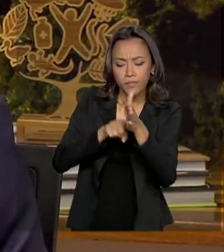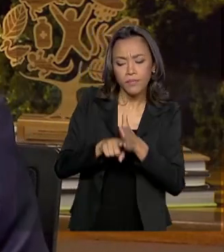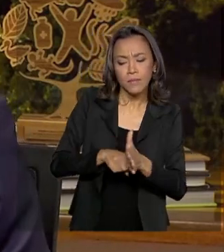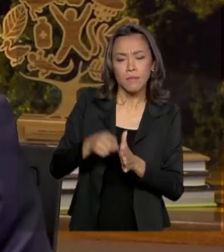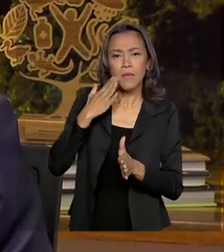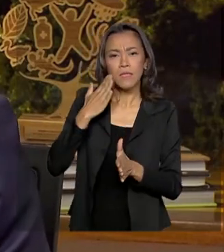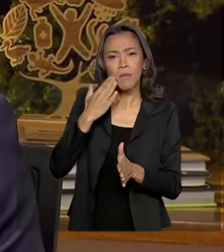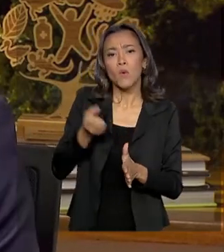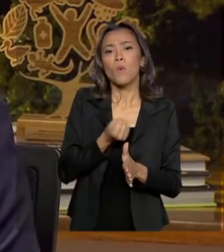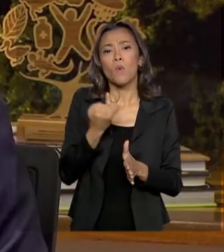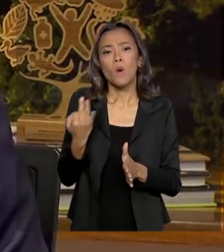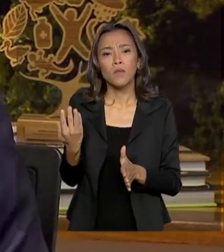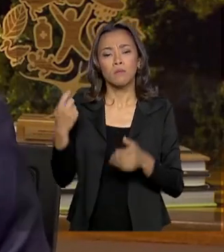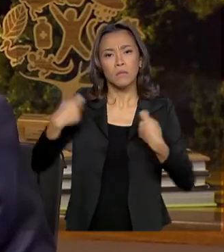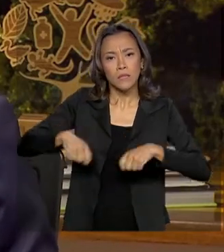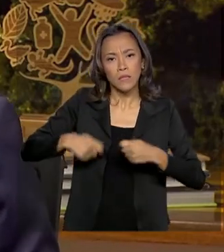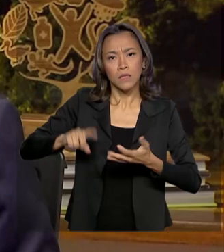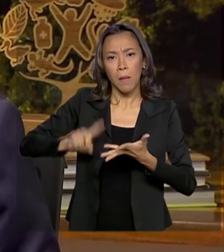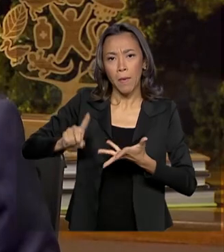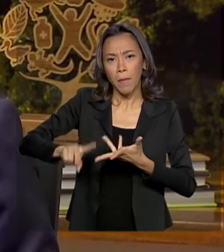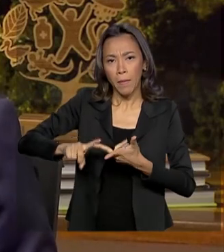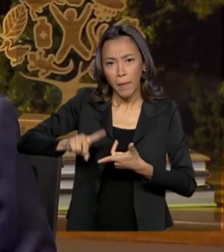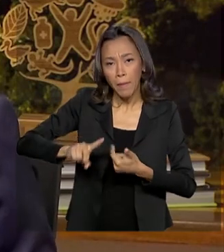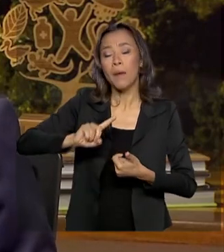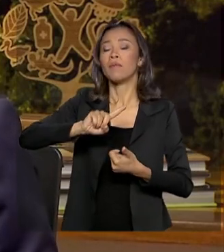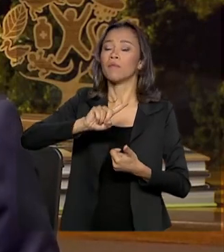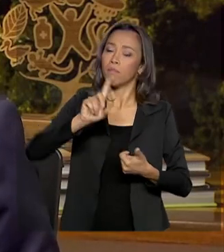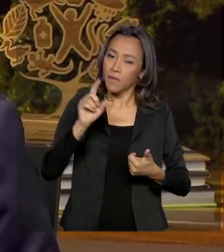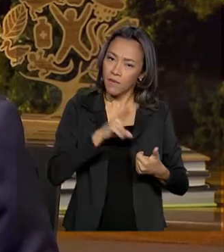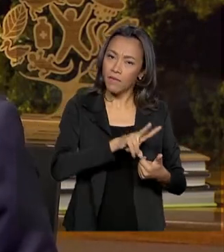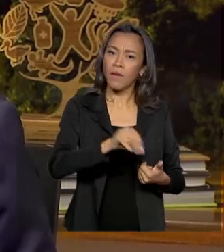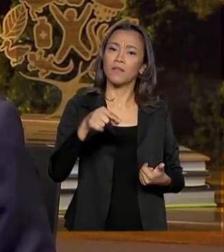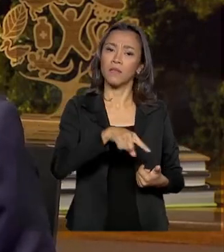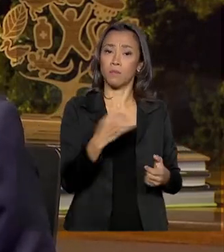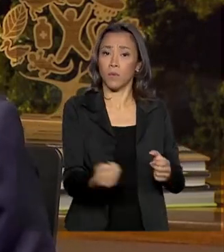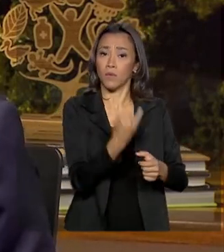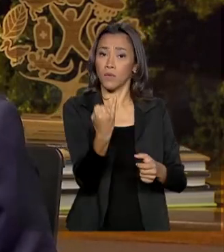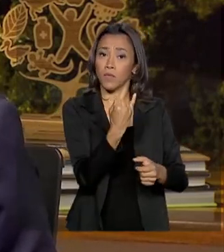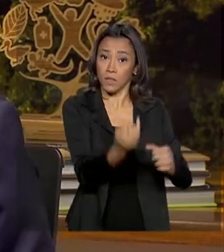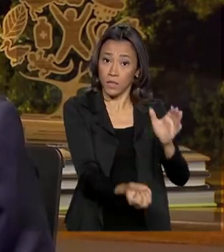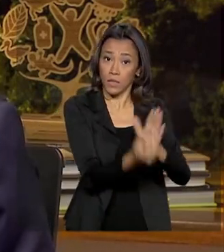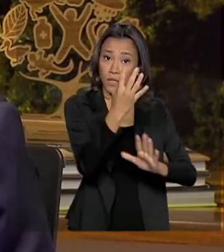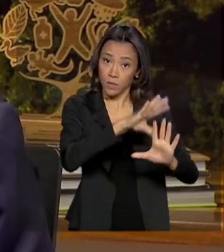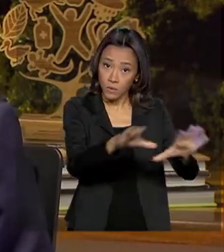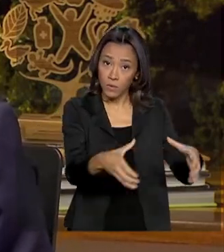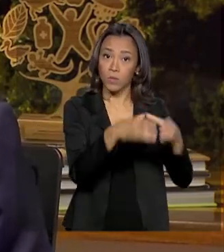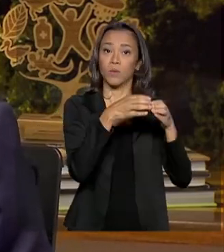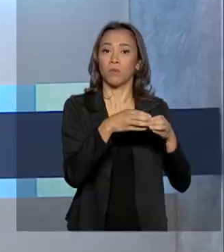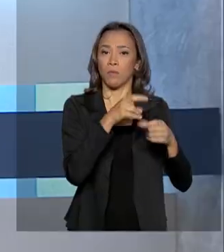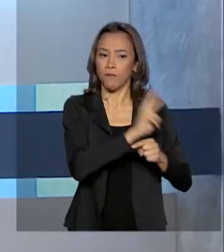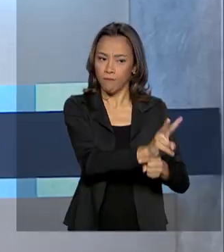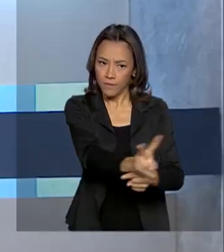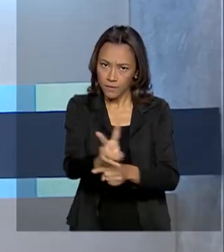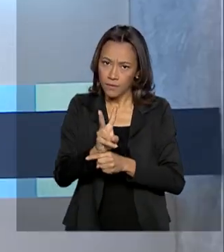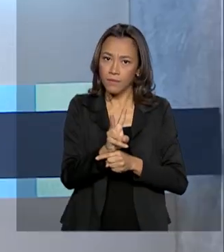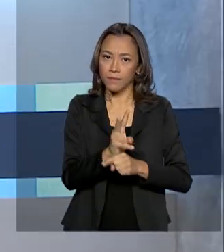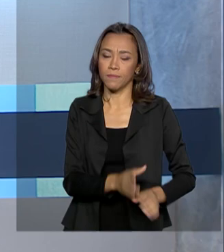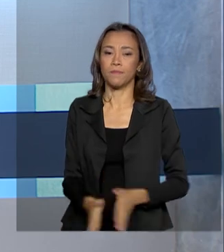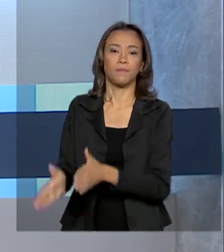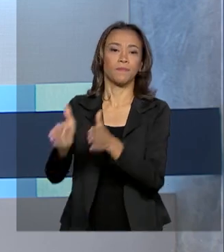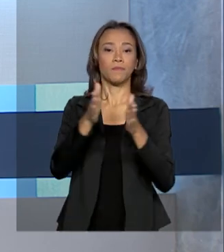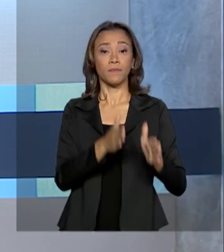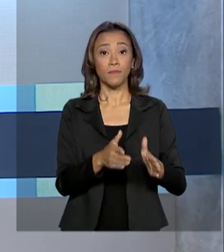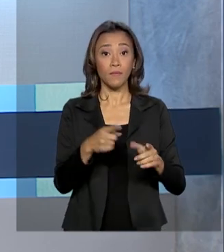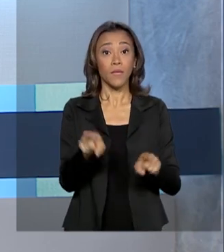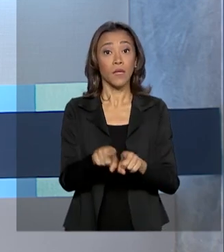é que a possibilidade, mas certamente será uma agregação substancial de equipe para fiscalização. E